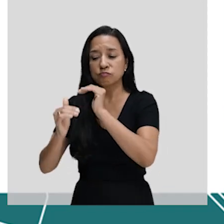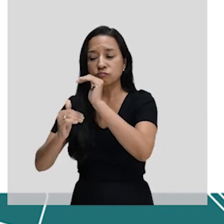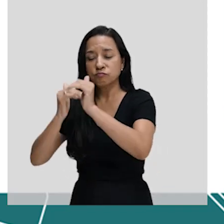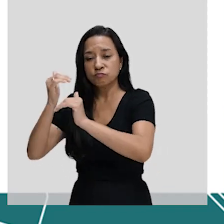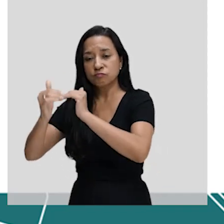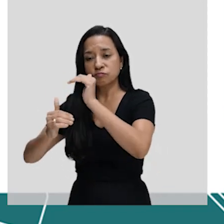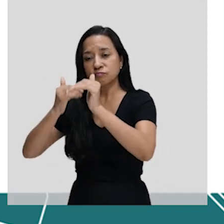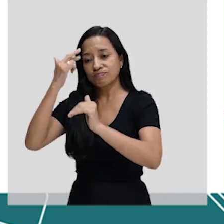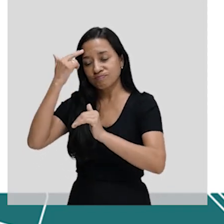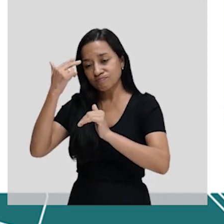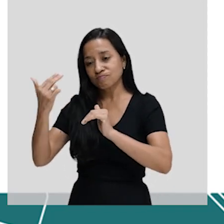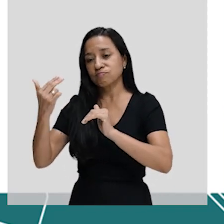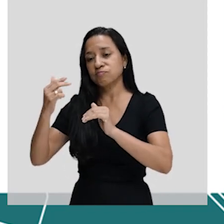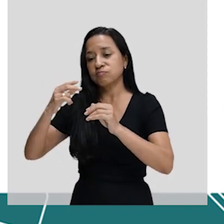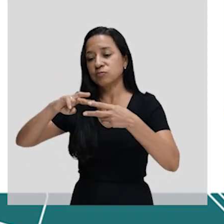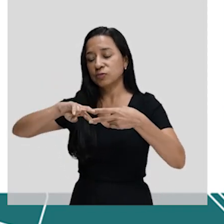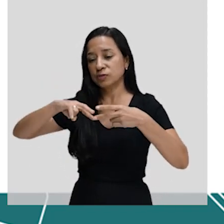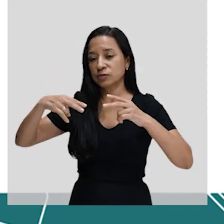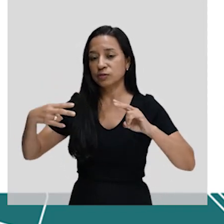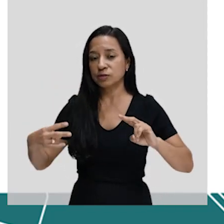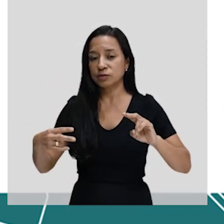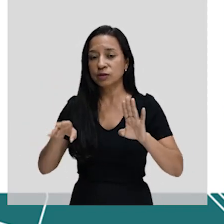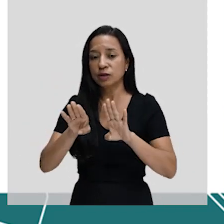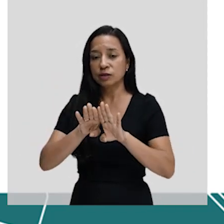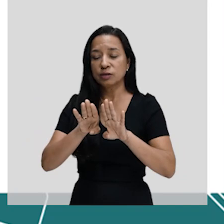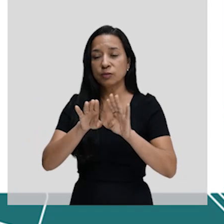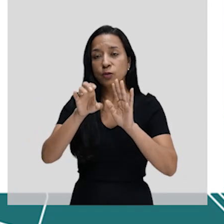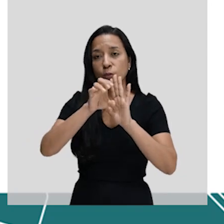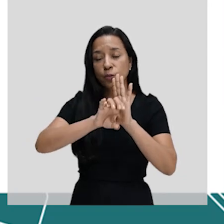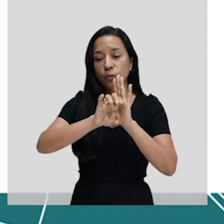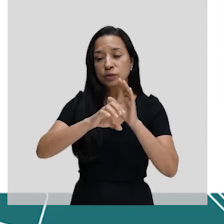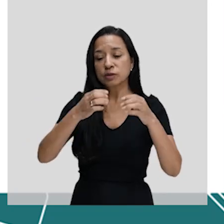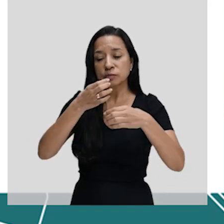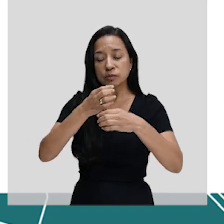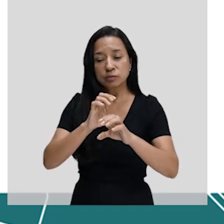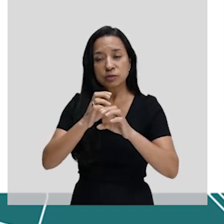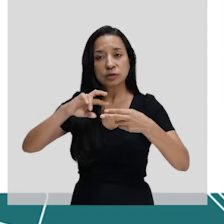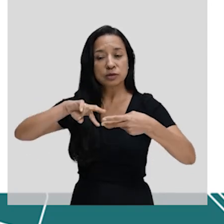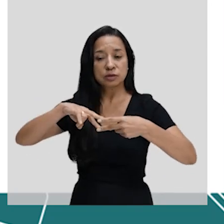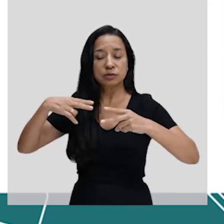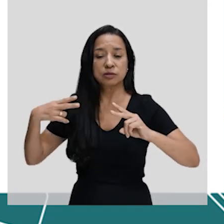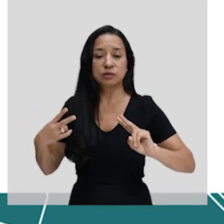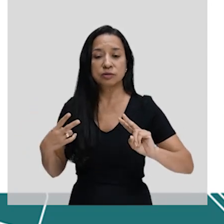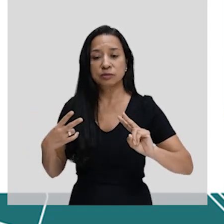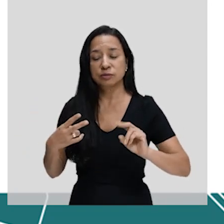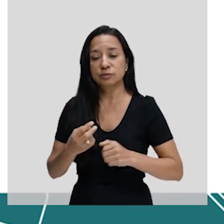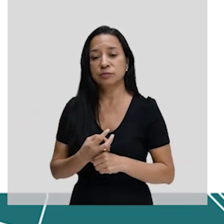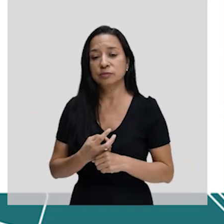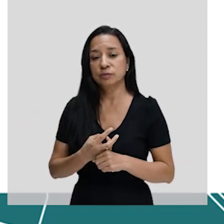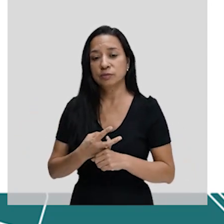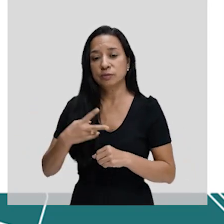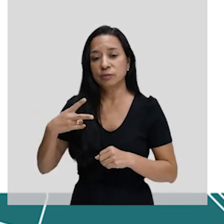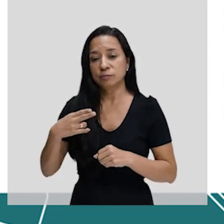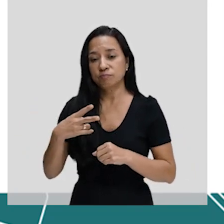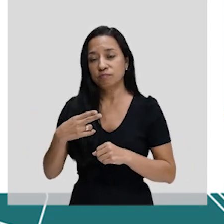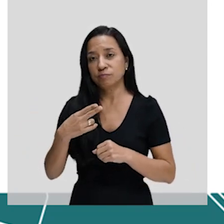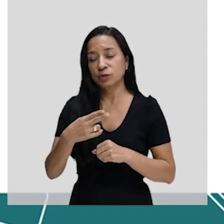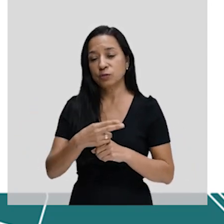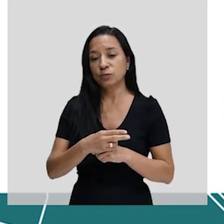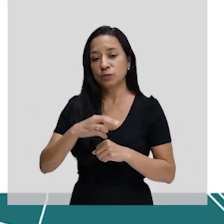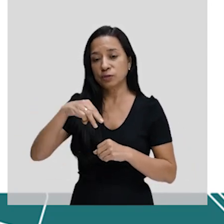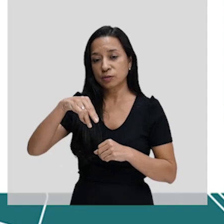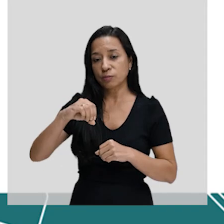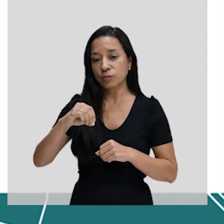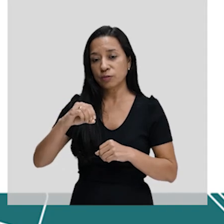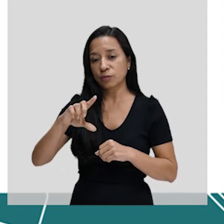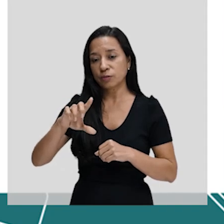Vamos falar sobre o conceito de engenharia genética, vamos falar sobre as tesouras moleculares que são conhecidas